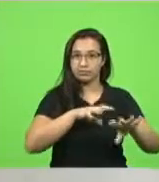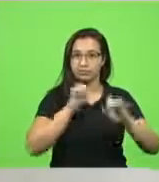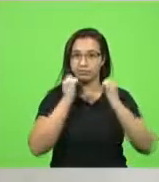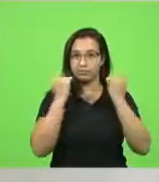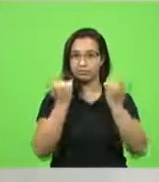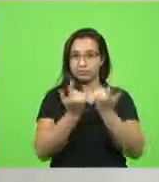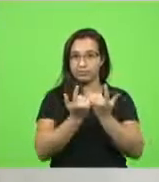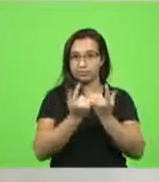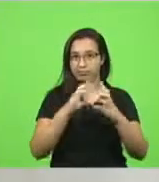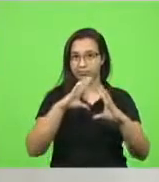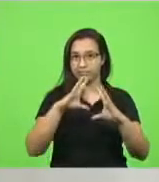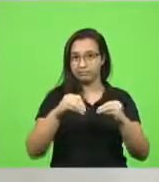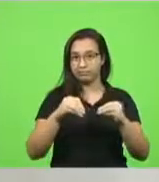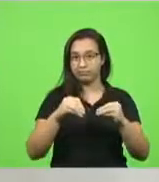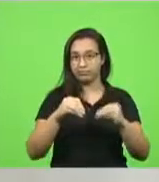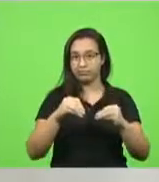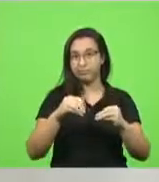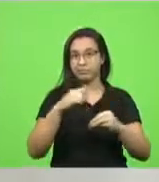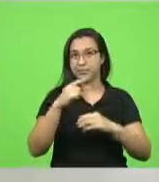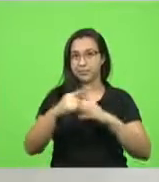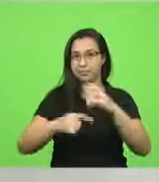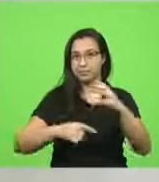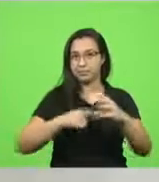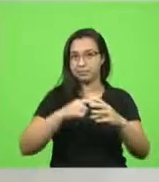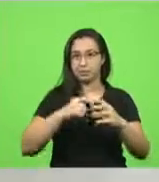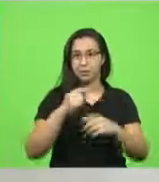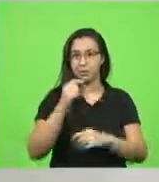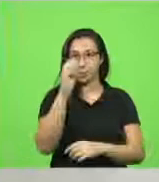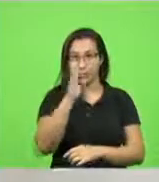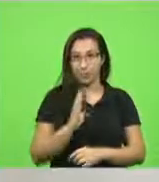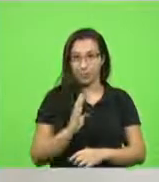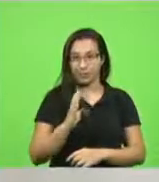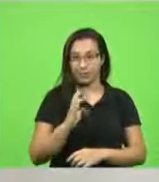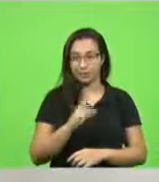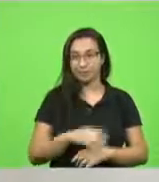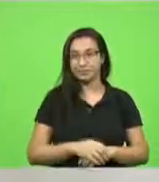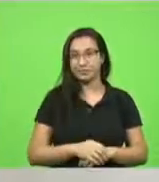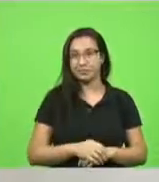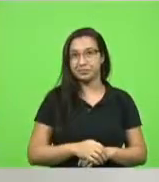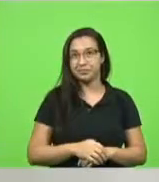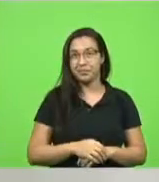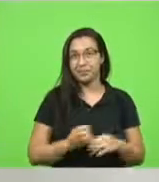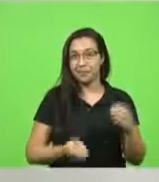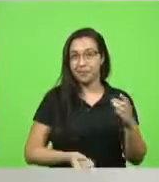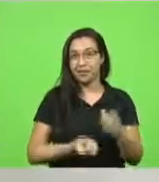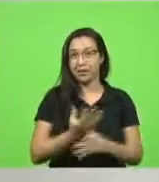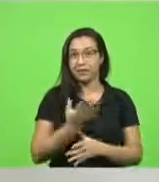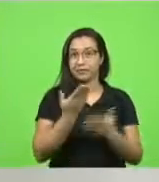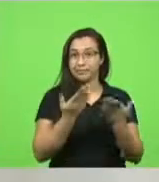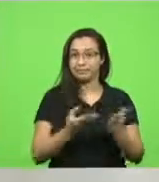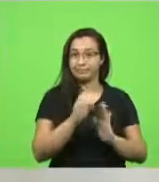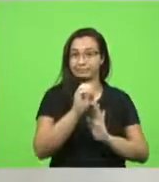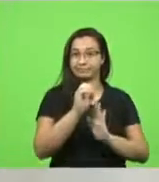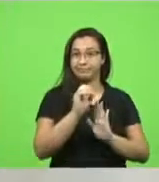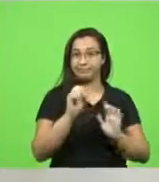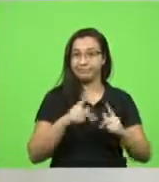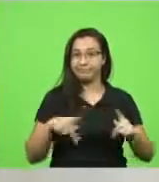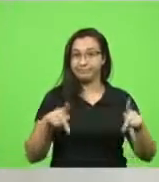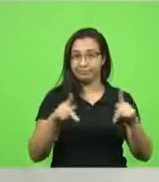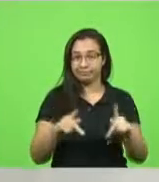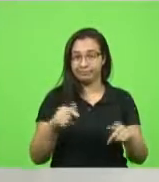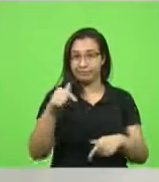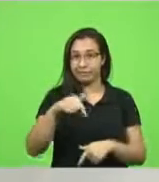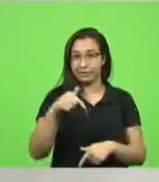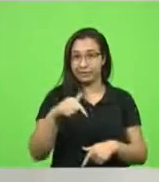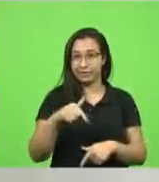Legislativas desse país. Eu coordenei este fórum, criamos este fórum, e Santa Catarina sediou aqui